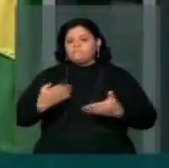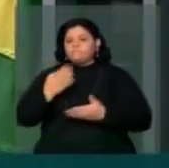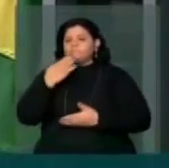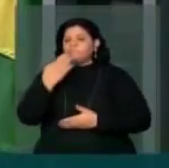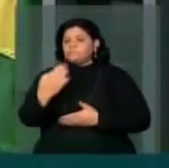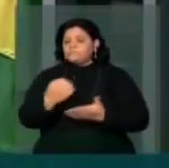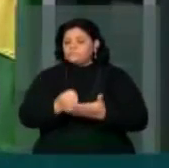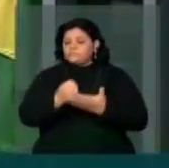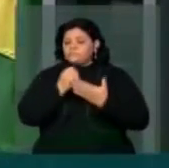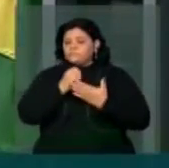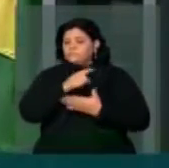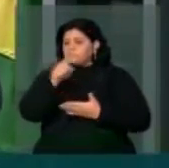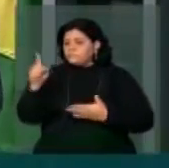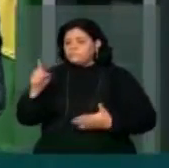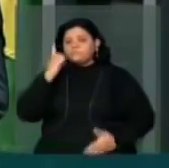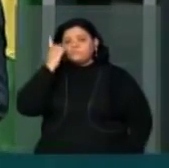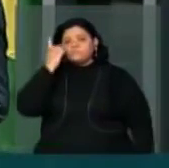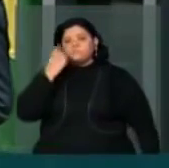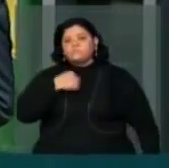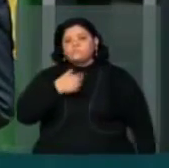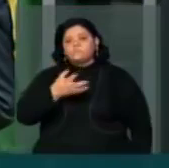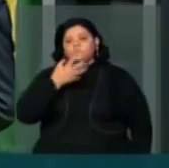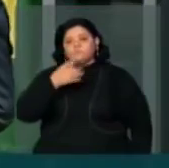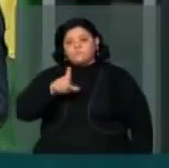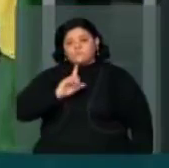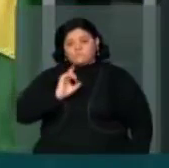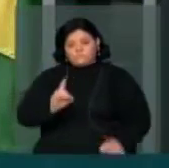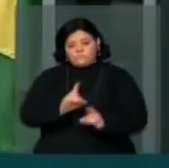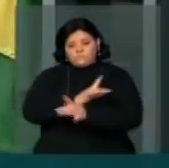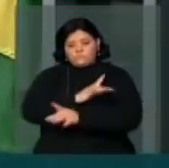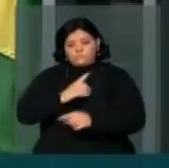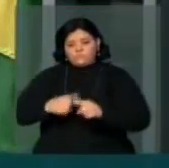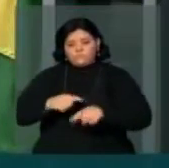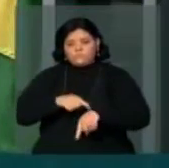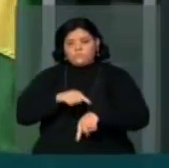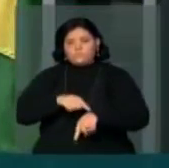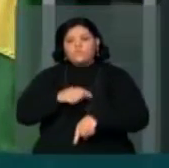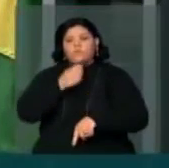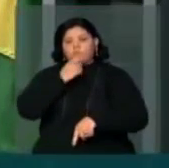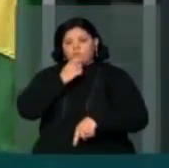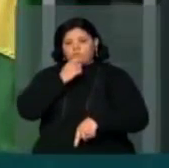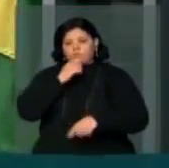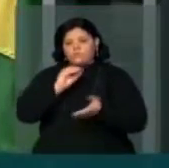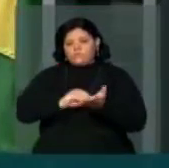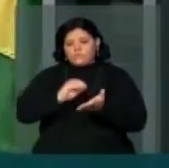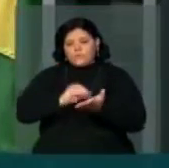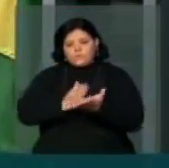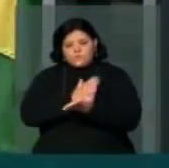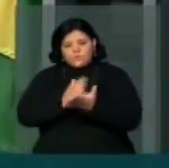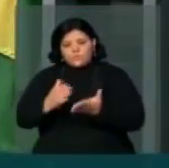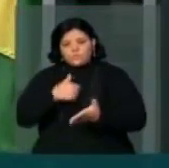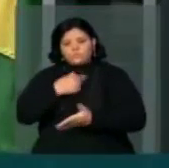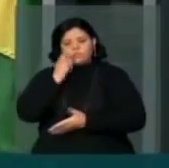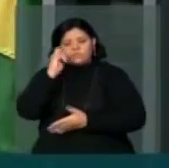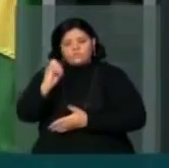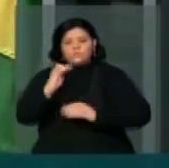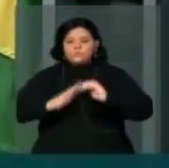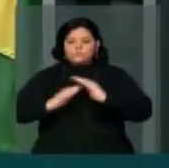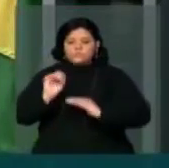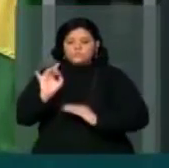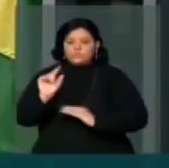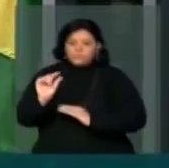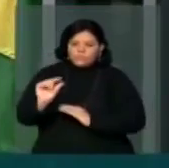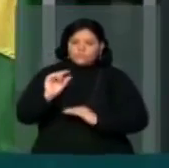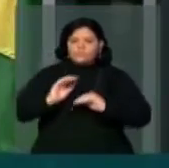apoio aos senhores deputados. Eu quero, antes de encerrar, já que me arrastam alguns minutinhos, eu quero falar um pouquinho só sobre a